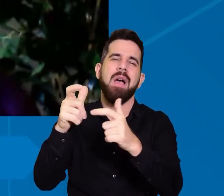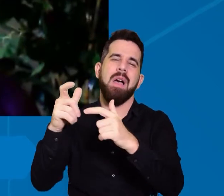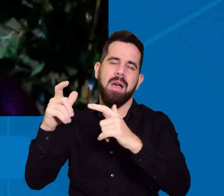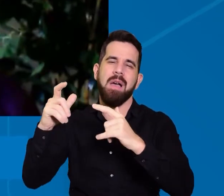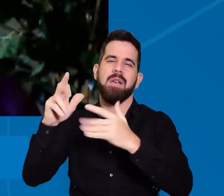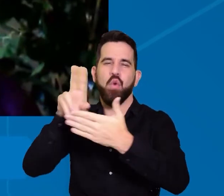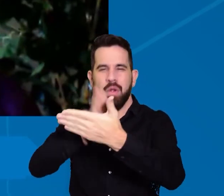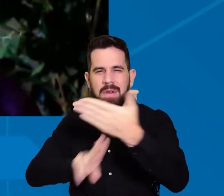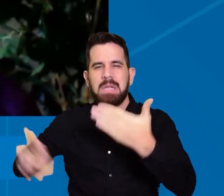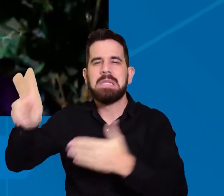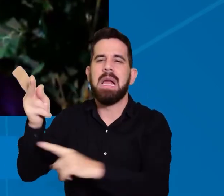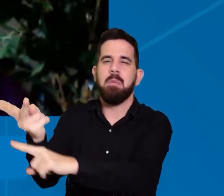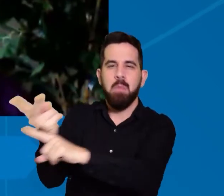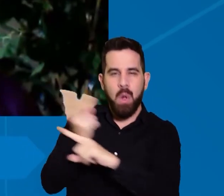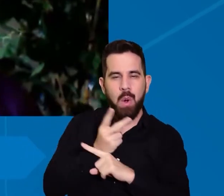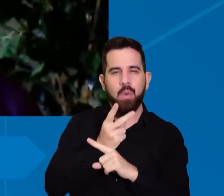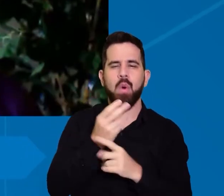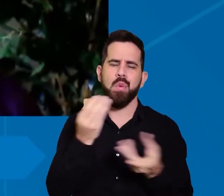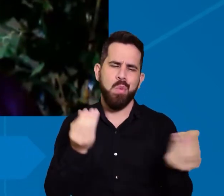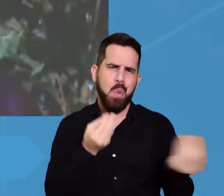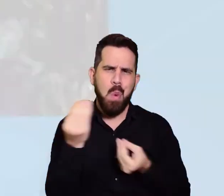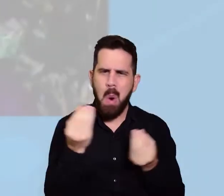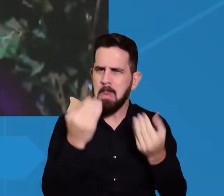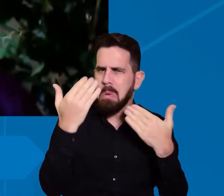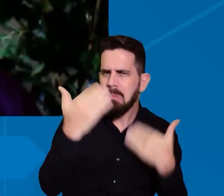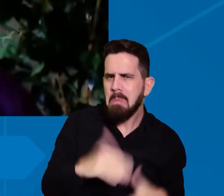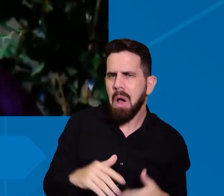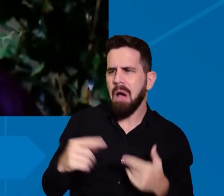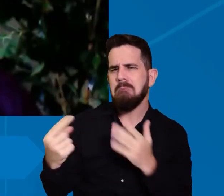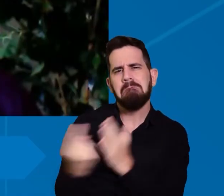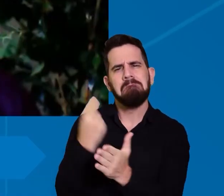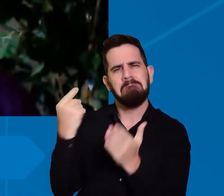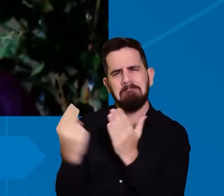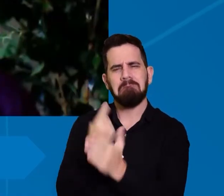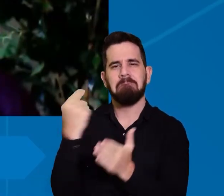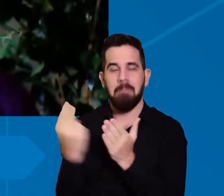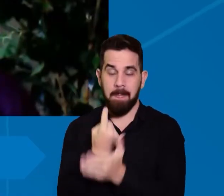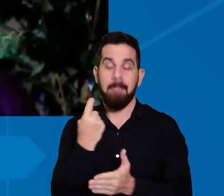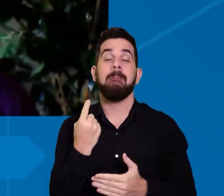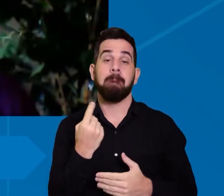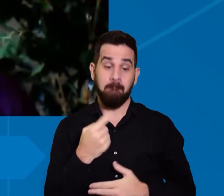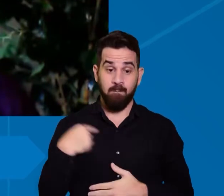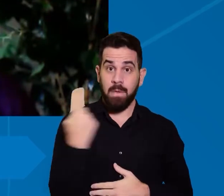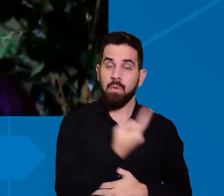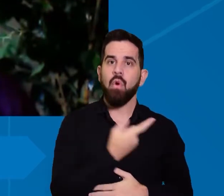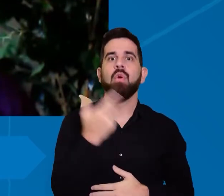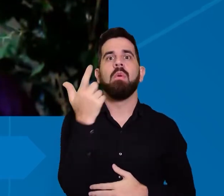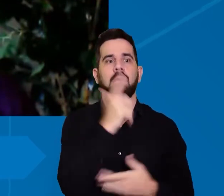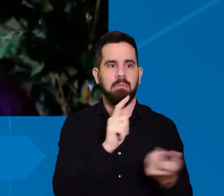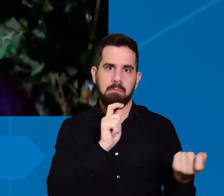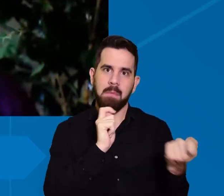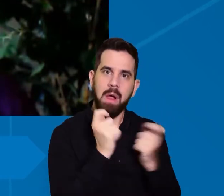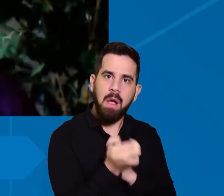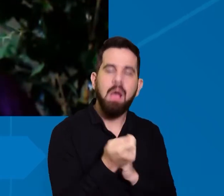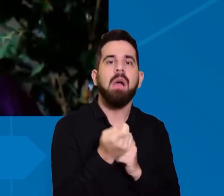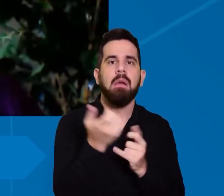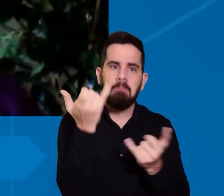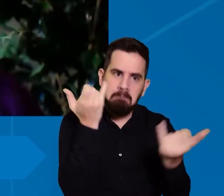CASLI, sobre como a gente fez essa prova. Pelo que esse grupo está conseguindo agrupar de informações,